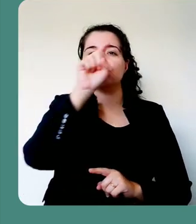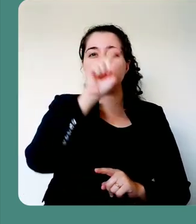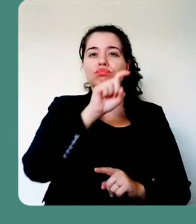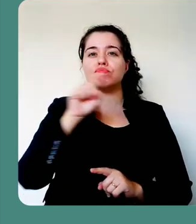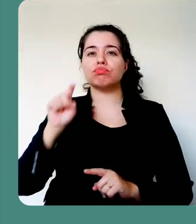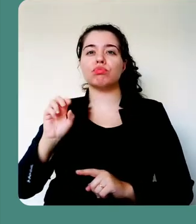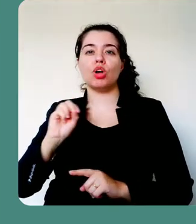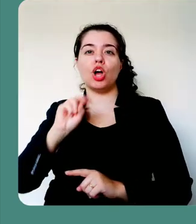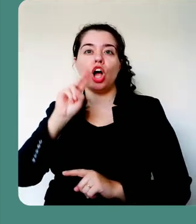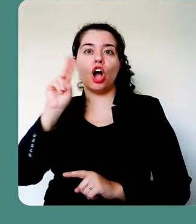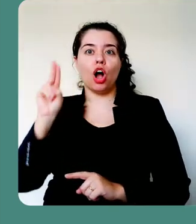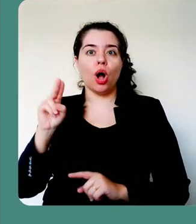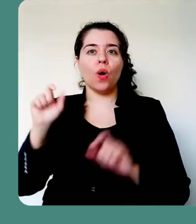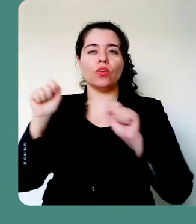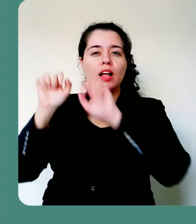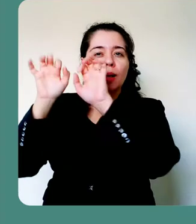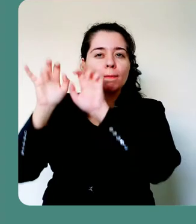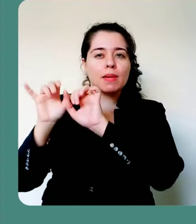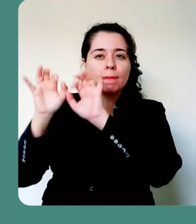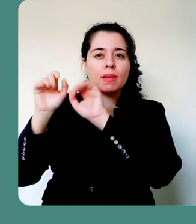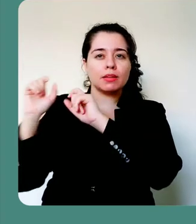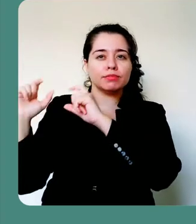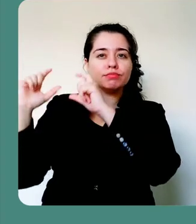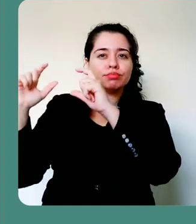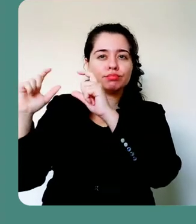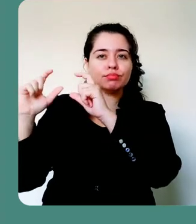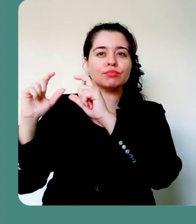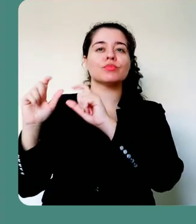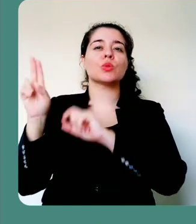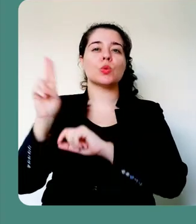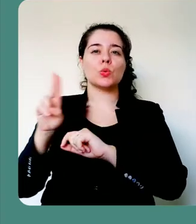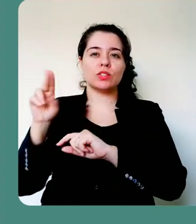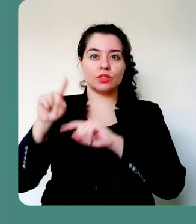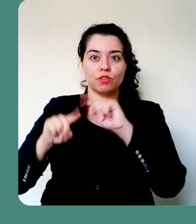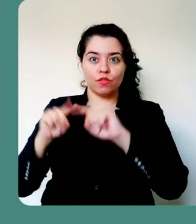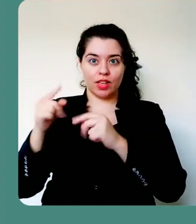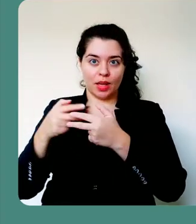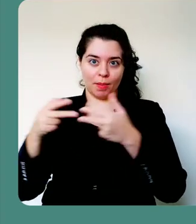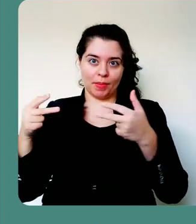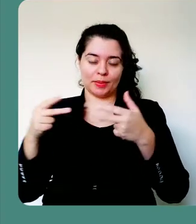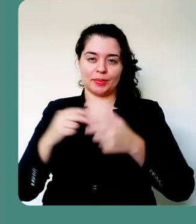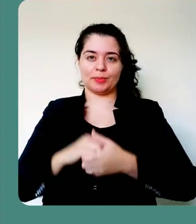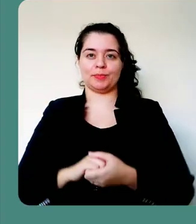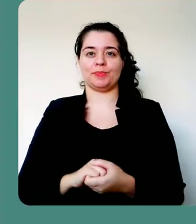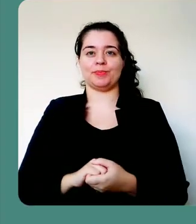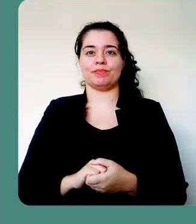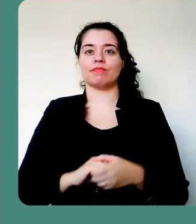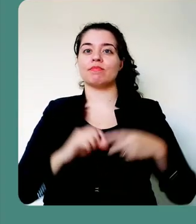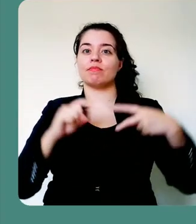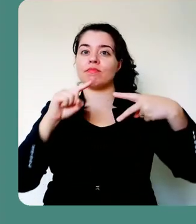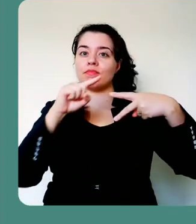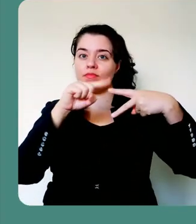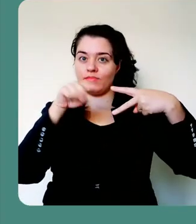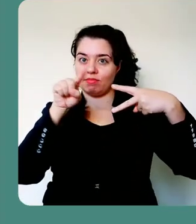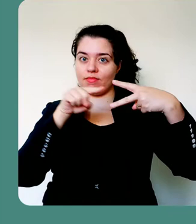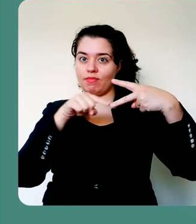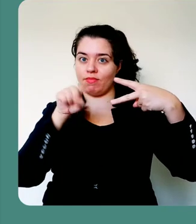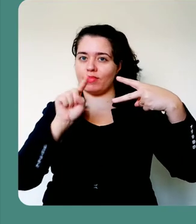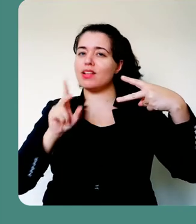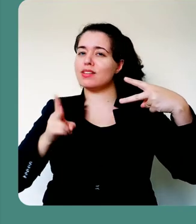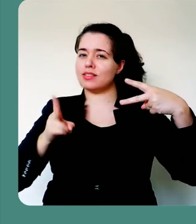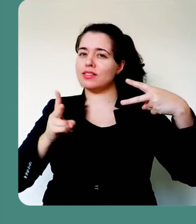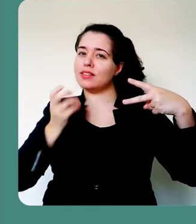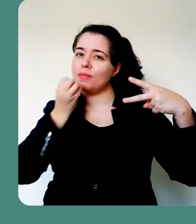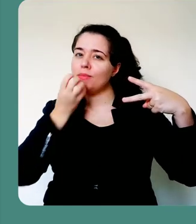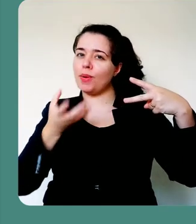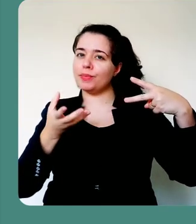pode fazer anotações ou fazer algum destaque utilizando alguma ferramenta à mão livre. Então, deixado selecionadas essas duas